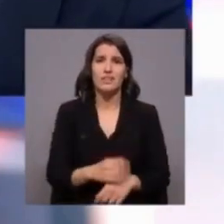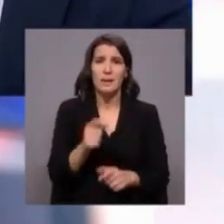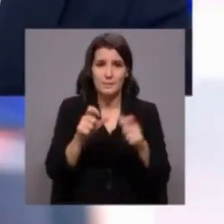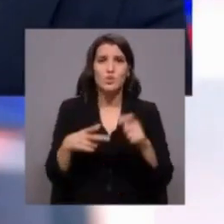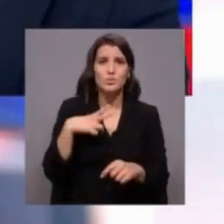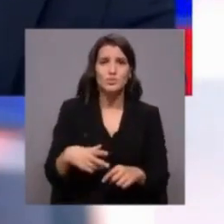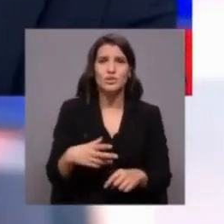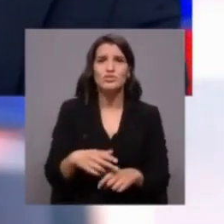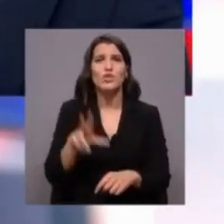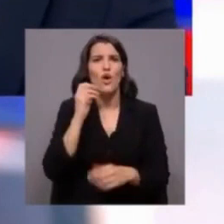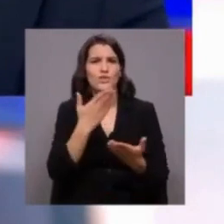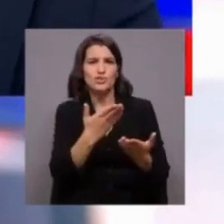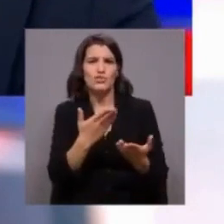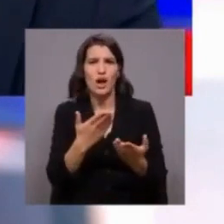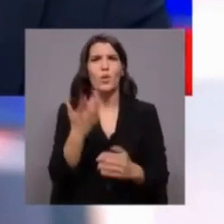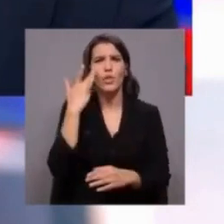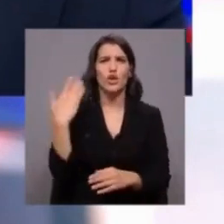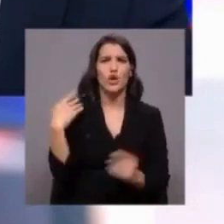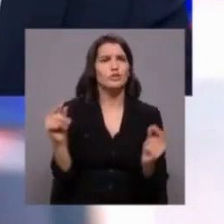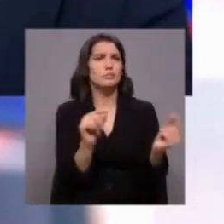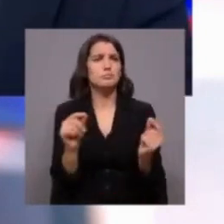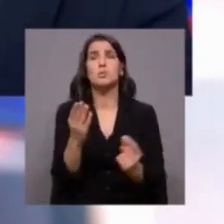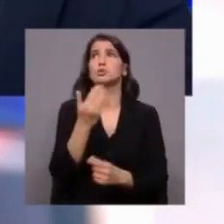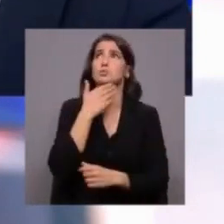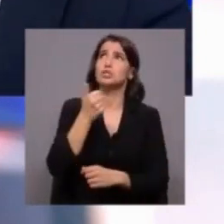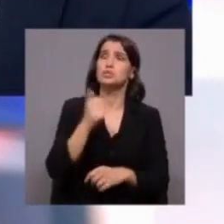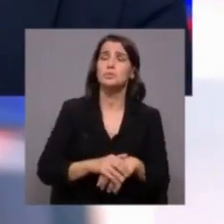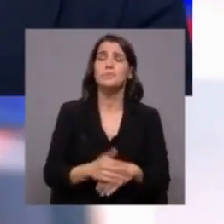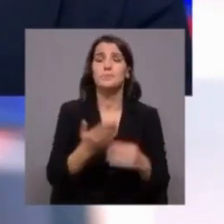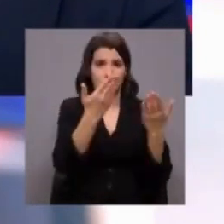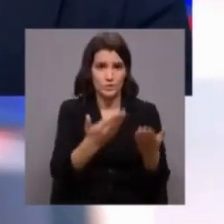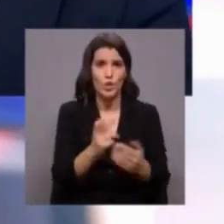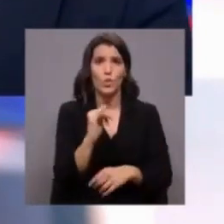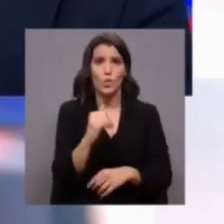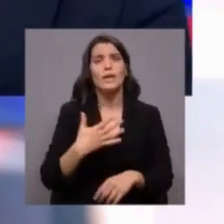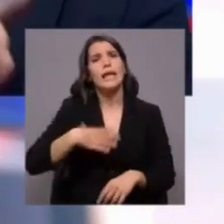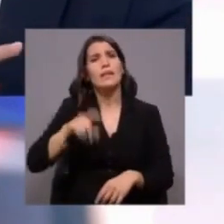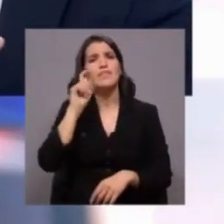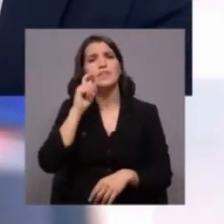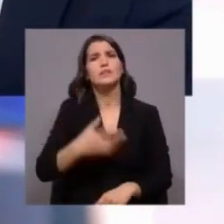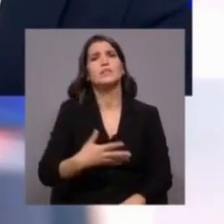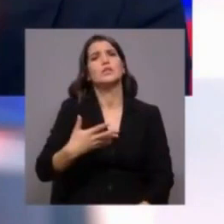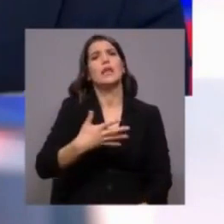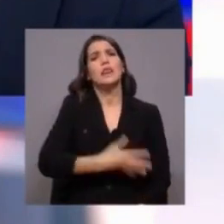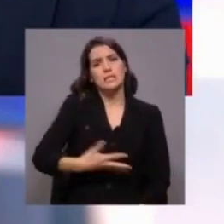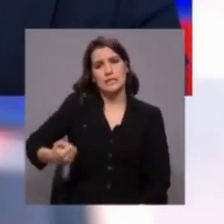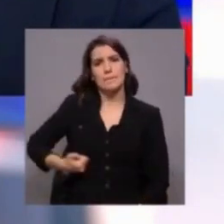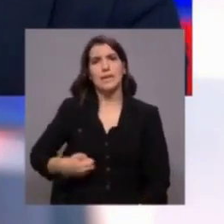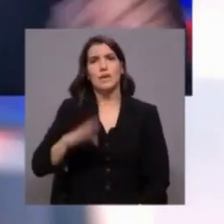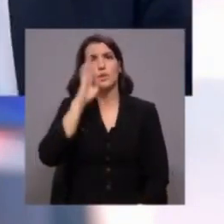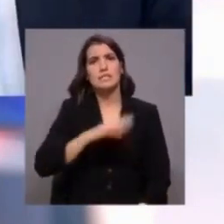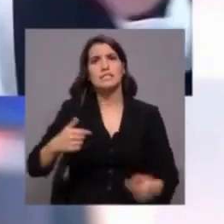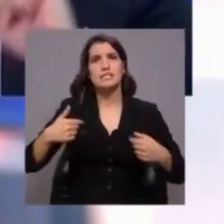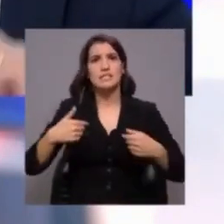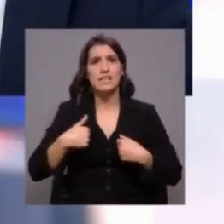portugueses, ouviram o Rui Tavares com o António Costa, e foi tudo muito bonito, o Rui Tavares defende o subsídio de desemprego, não para quem é despedido, mas para quem se despede.